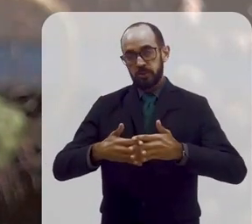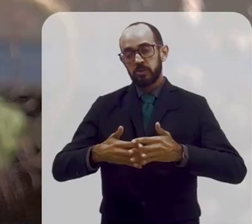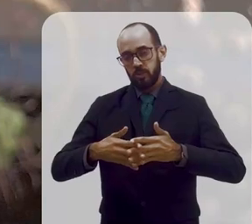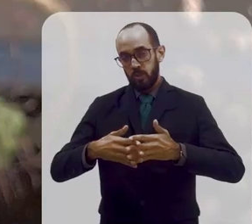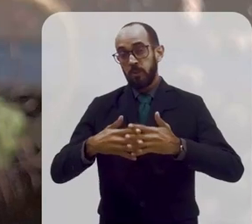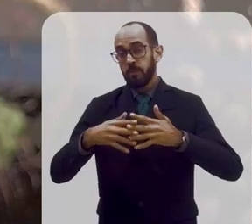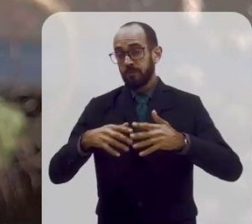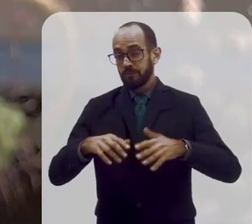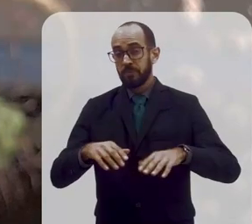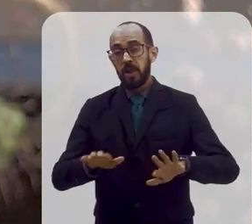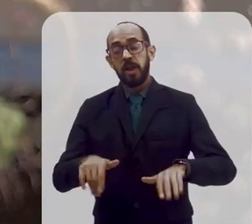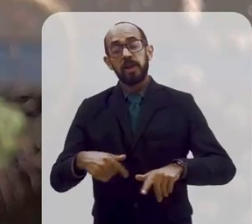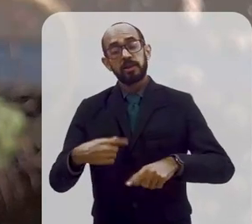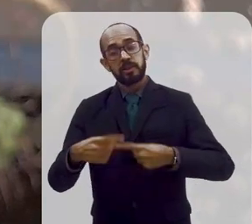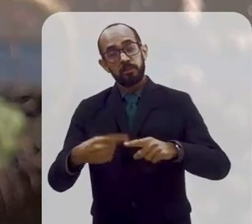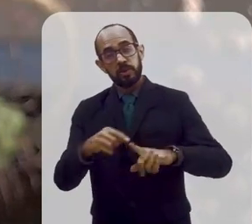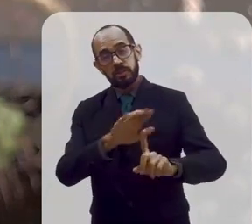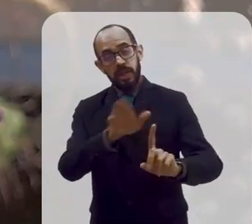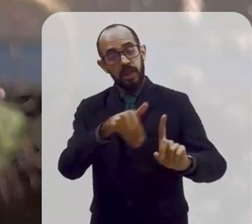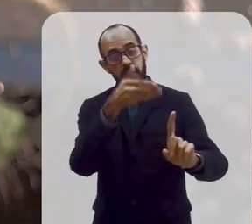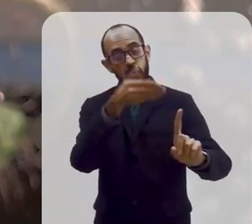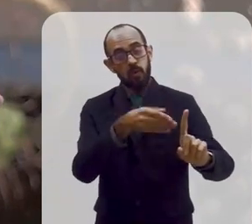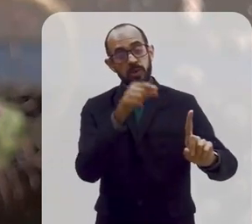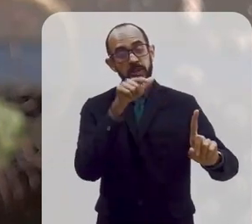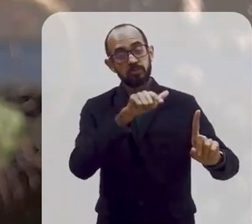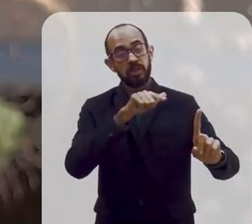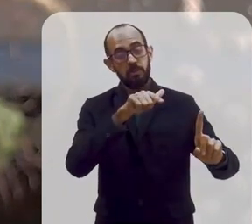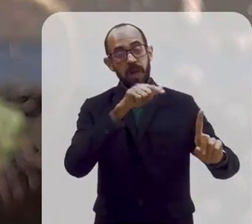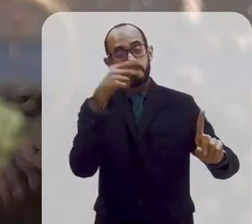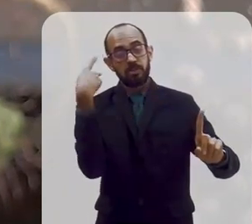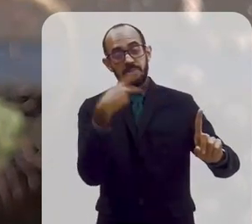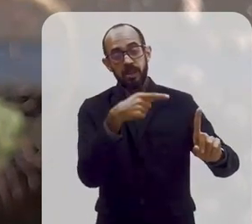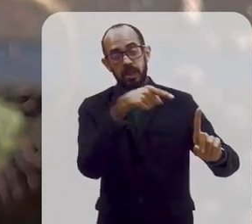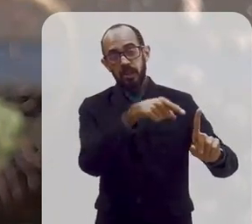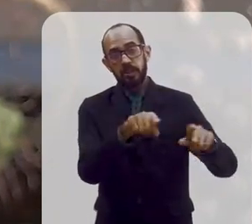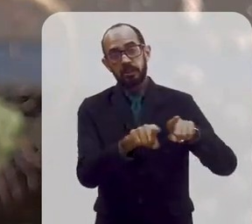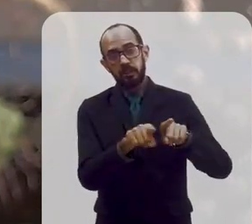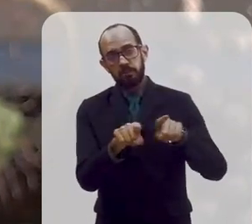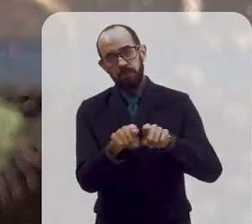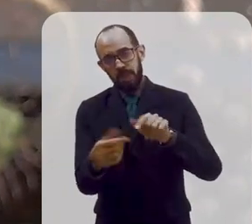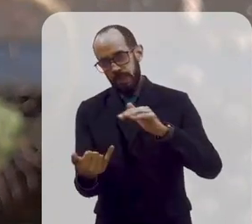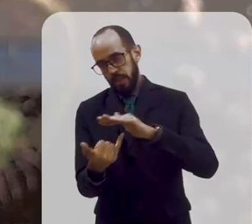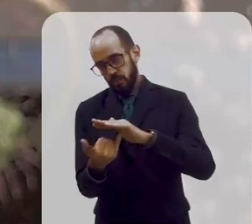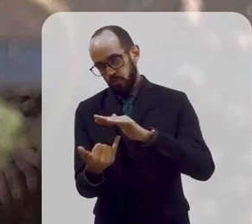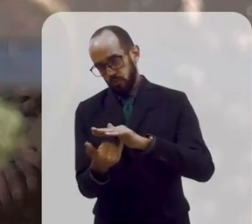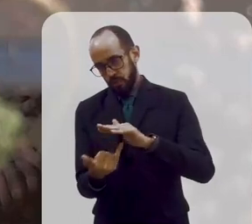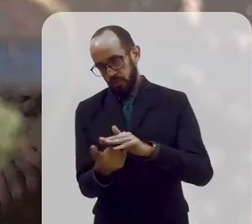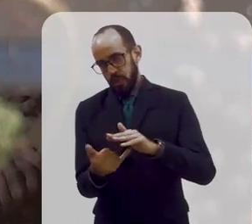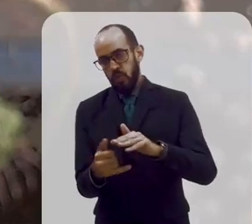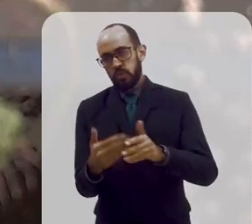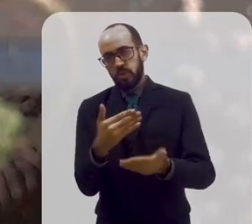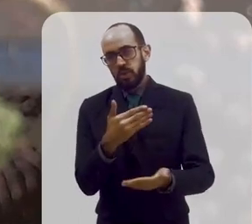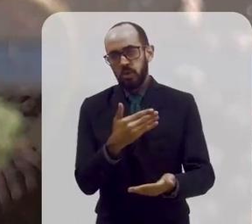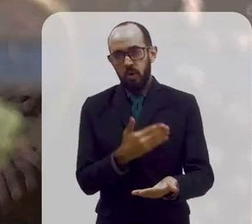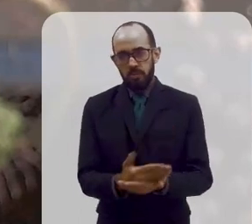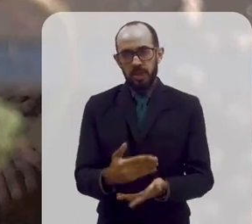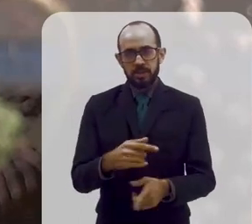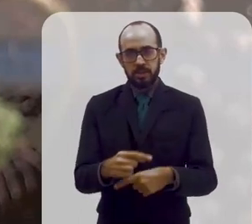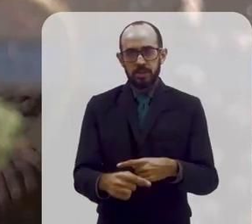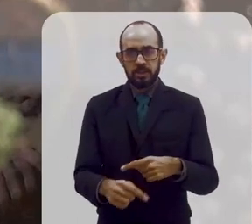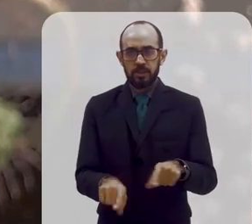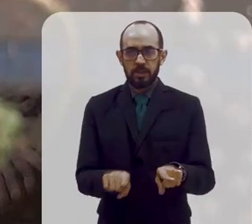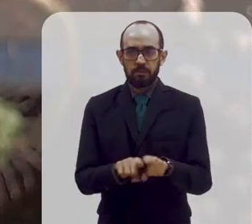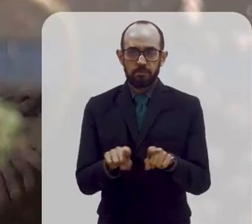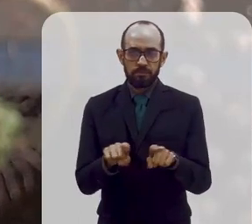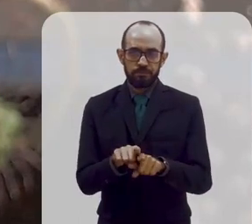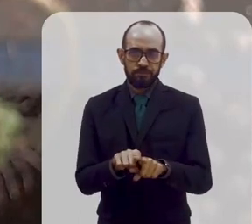e que vai resultar depois no reconhecimento do trabalho dele e da instituição. E a instituição passa, depois, com